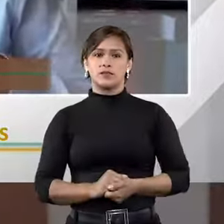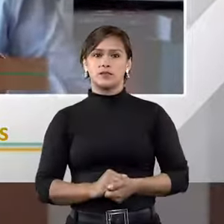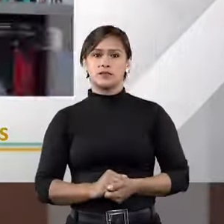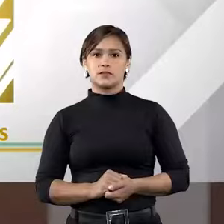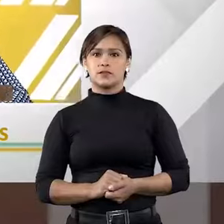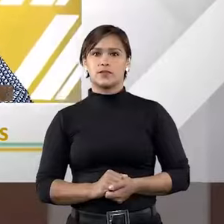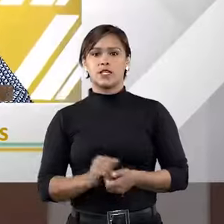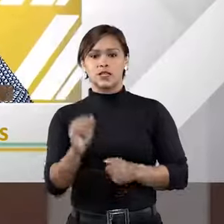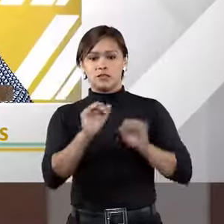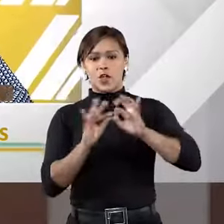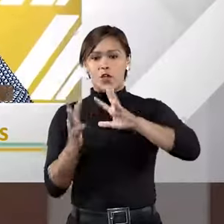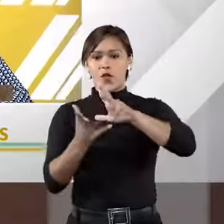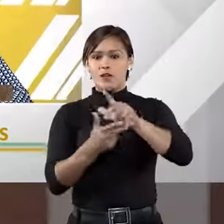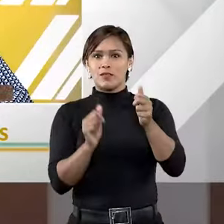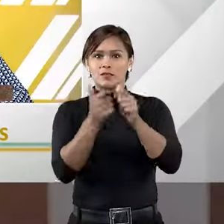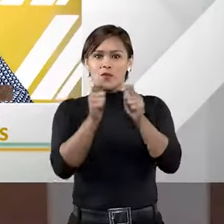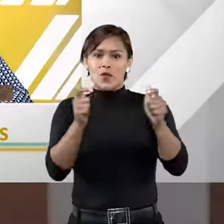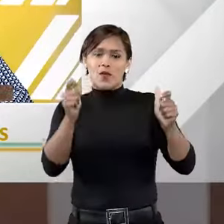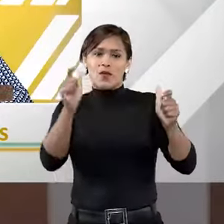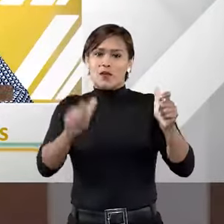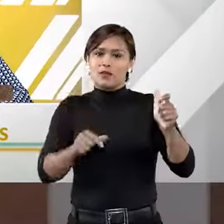É um universo de fato muito grande.